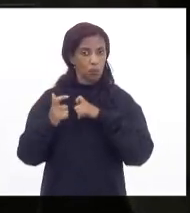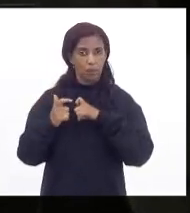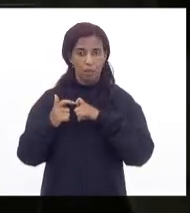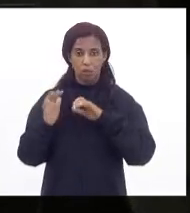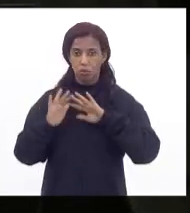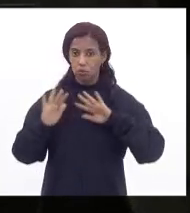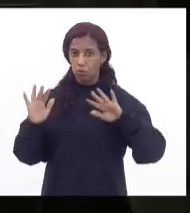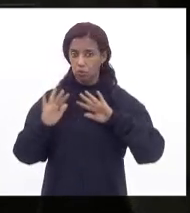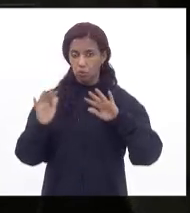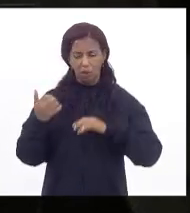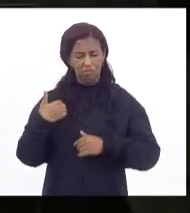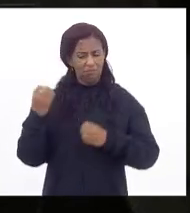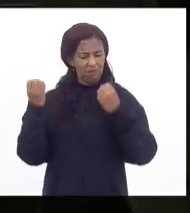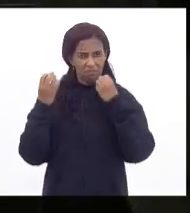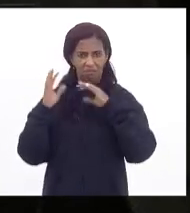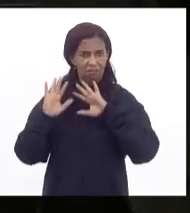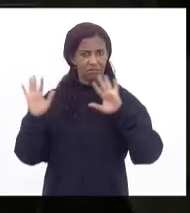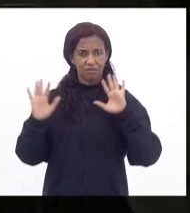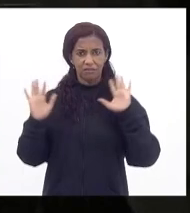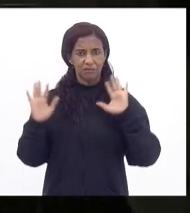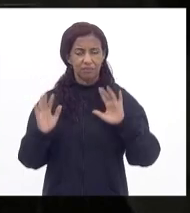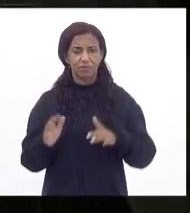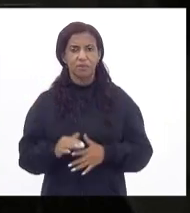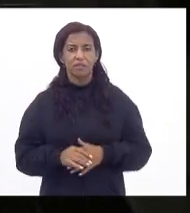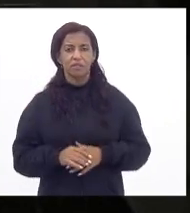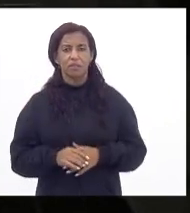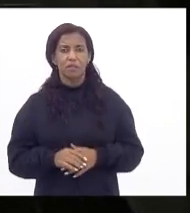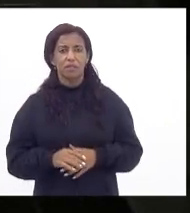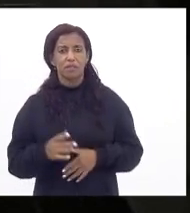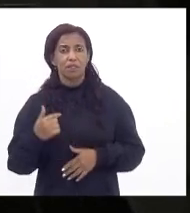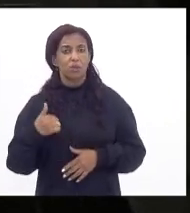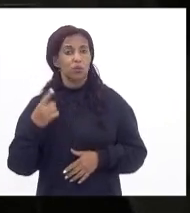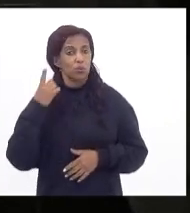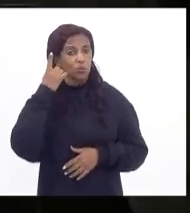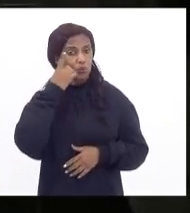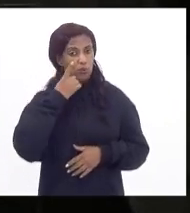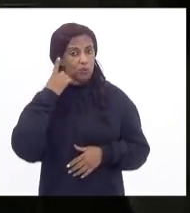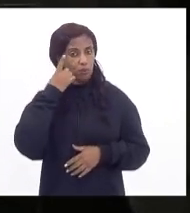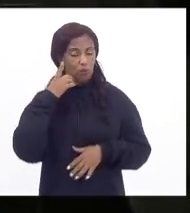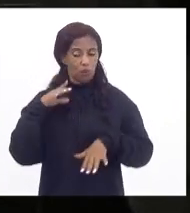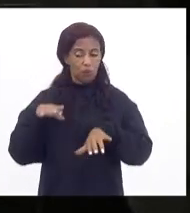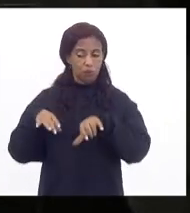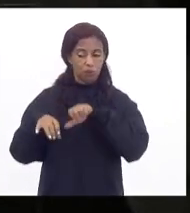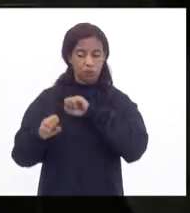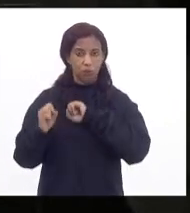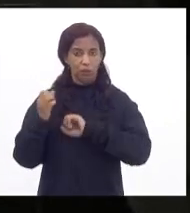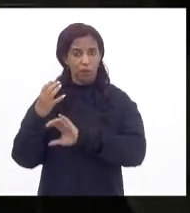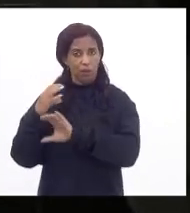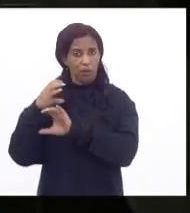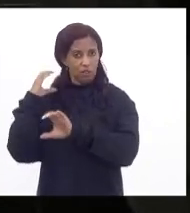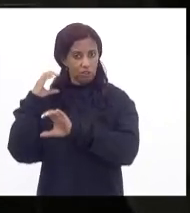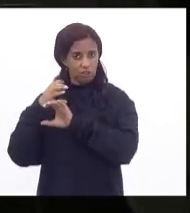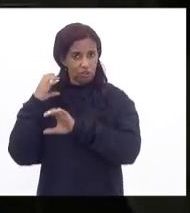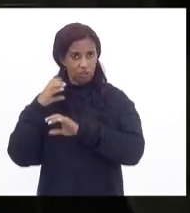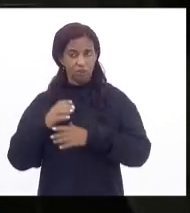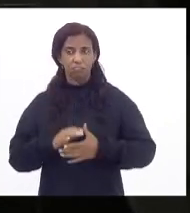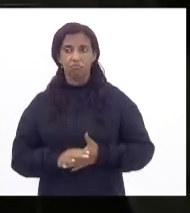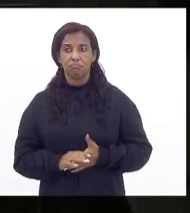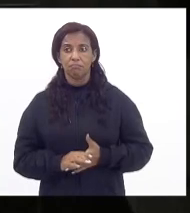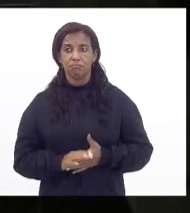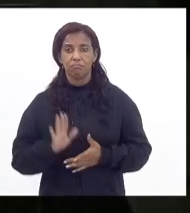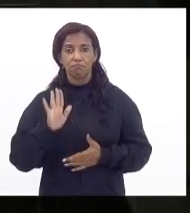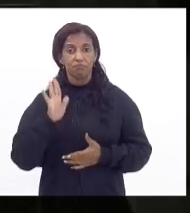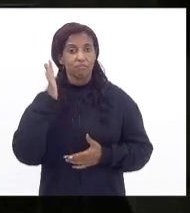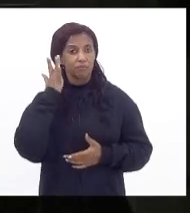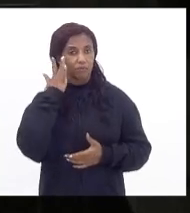nem quero ser eu sou deputado minha formação na engenharia mas eu